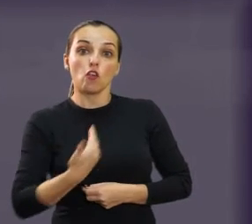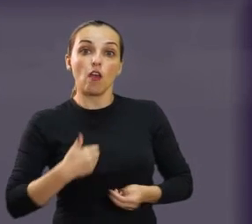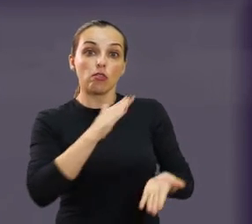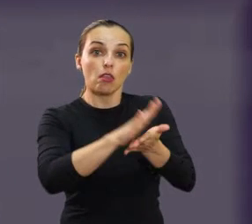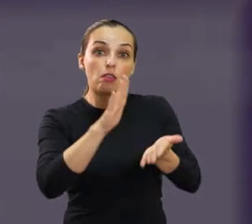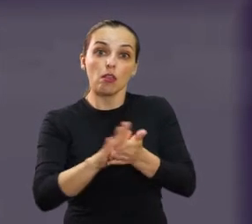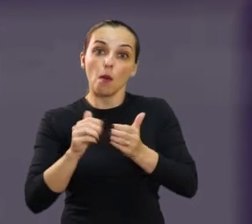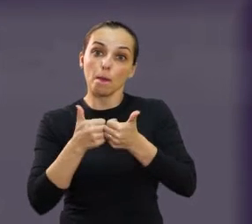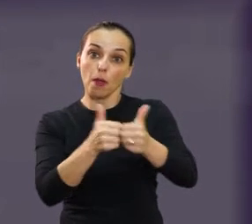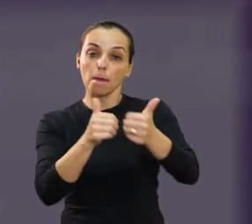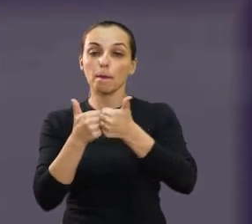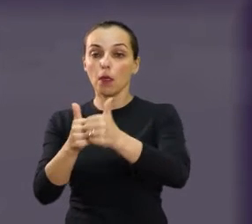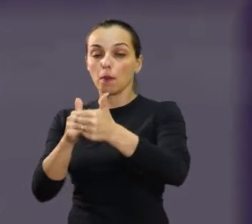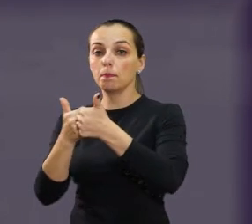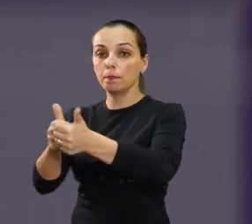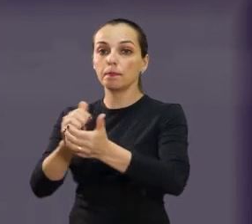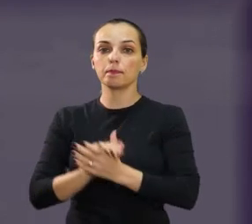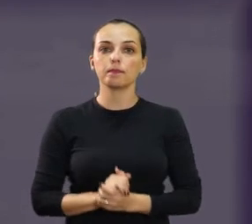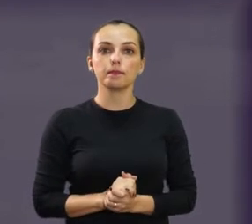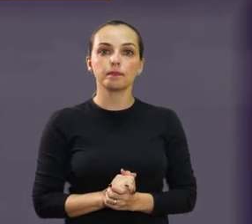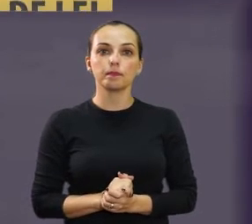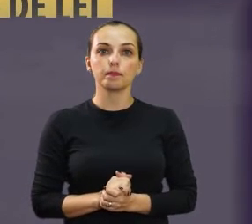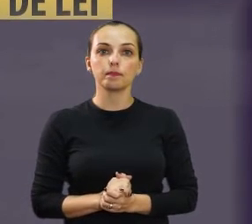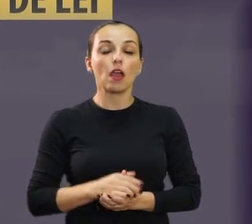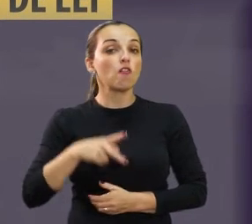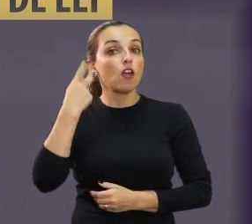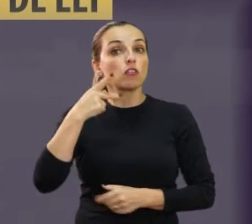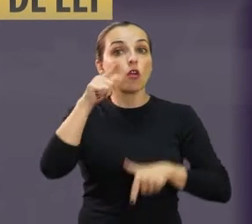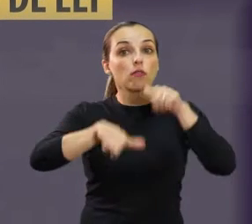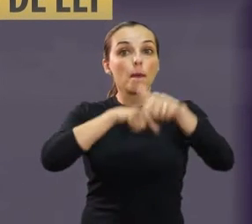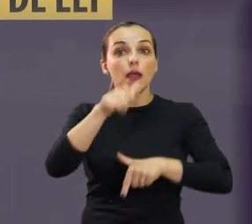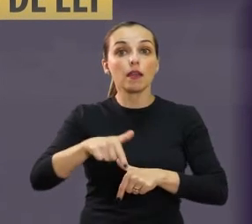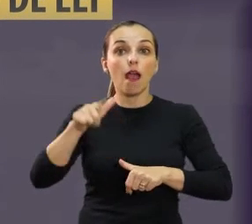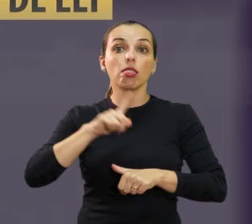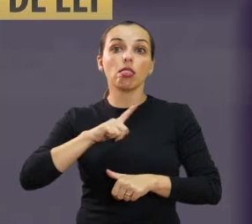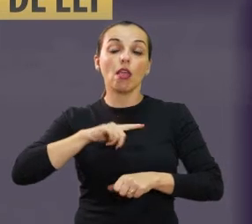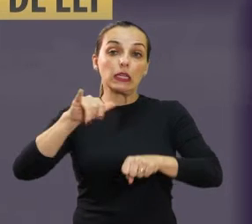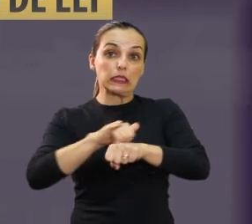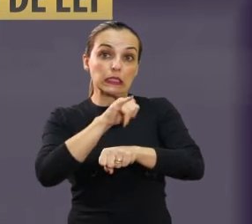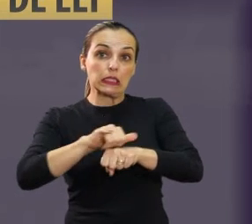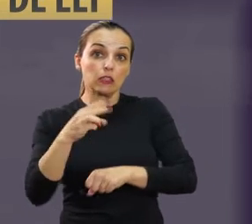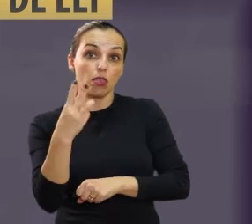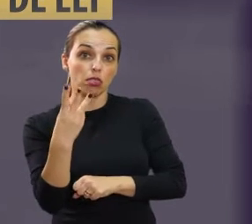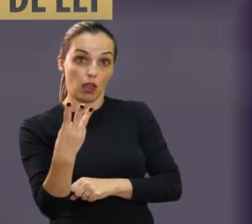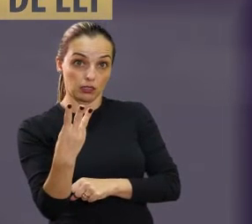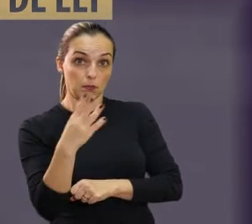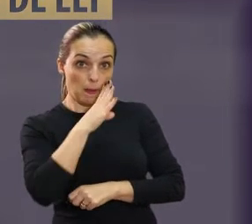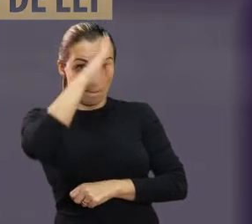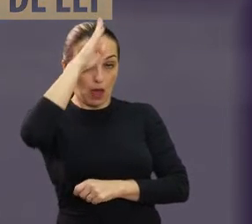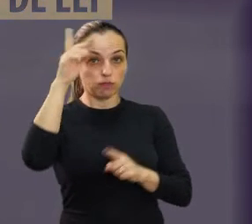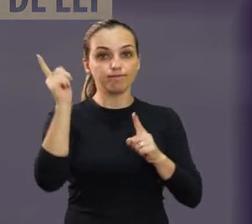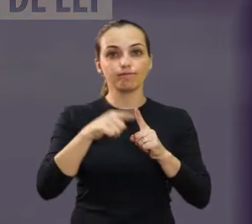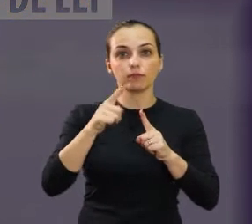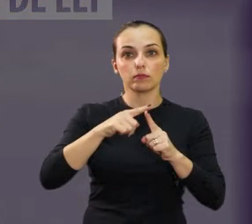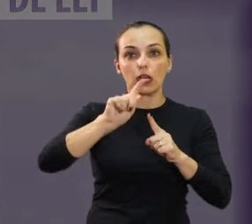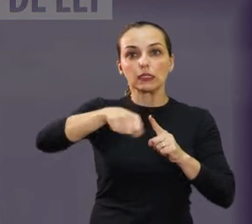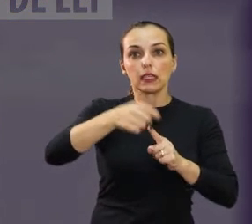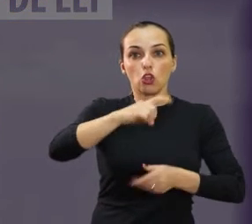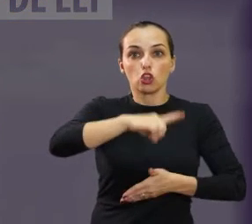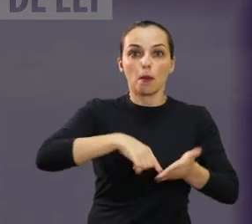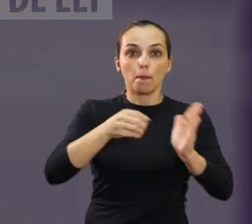públicos. Para isso, ele conta com três instrumentos, chamados de proposituras. A indicação,